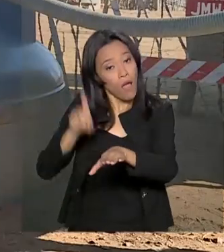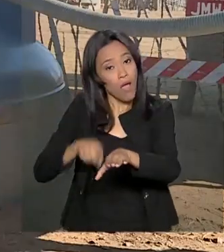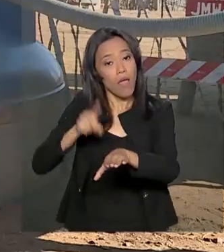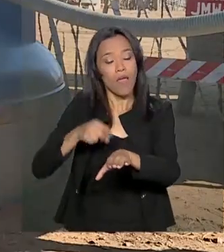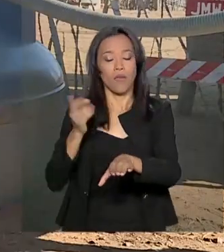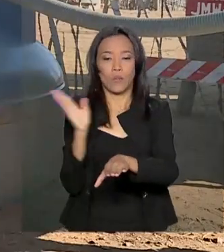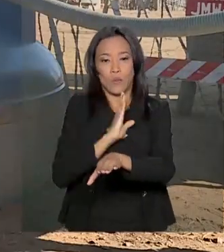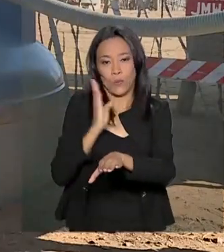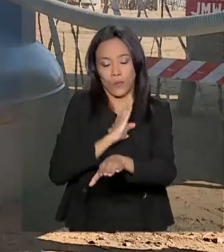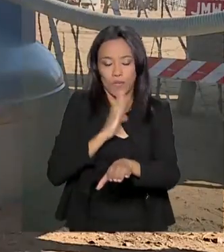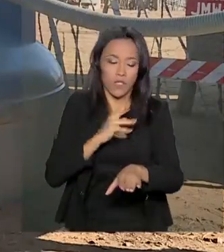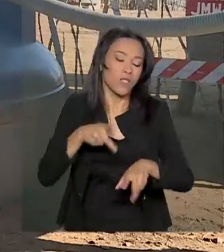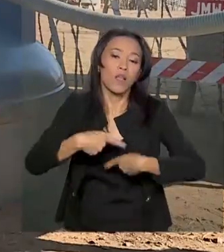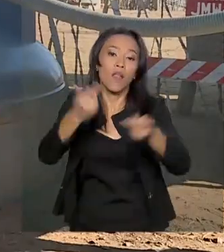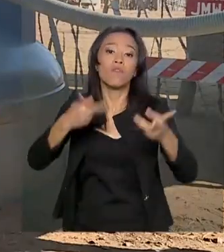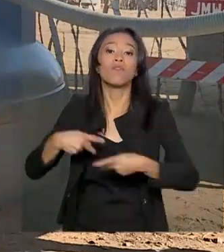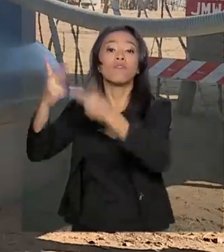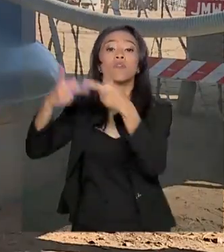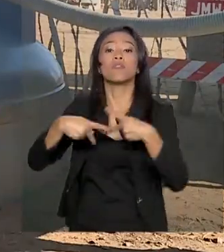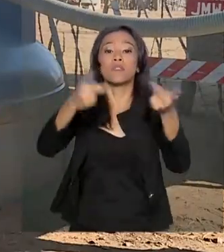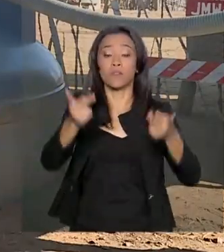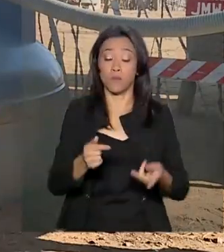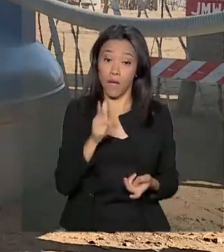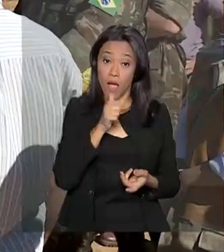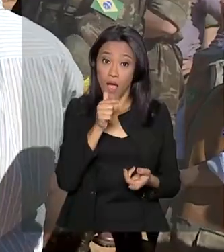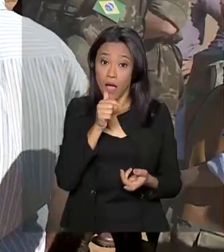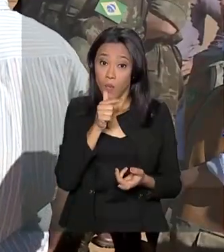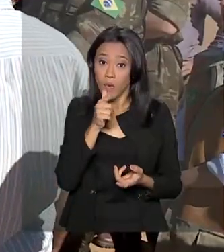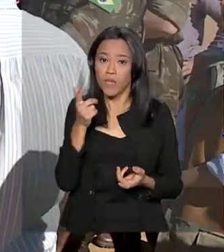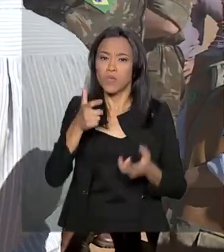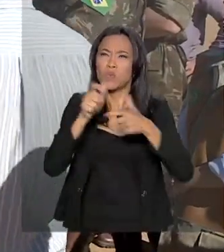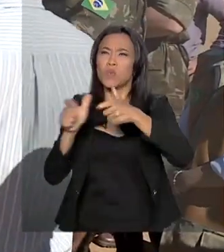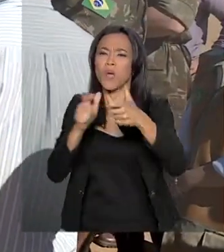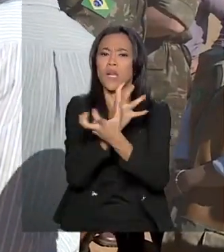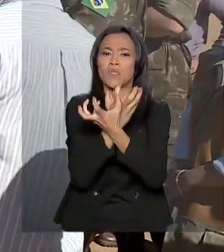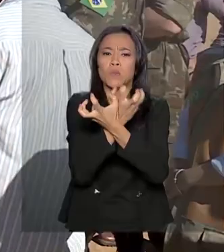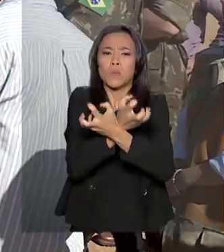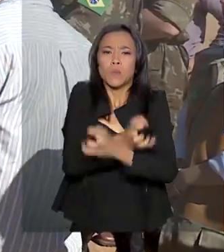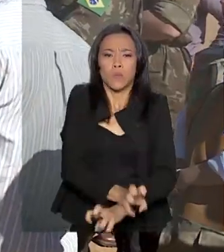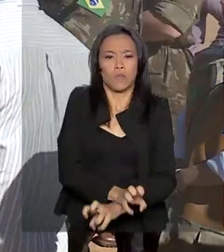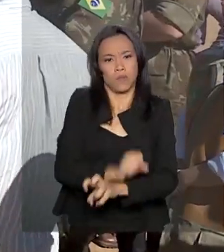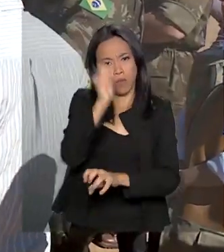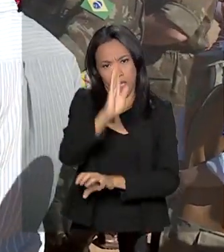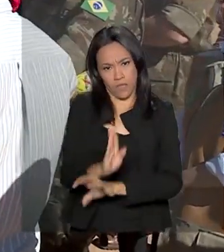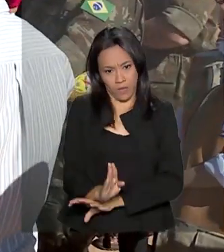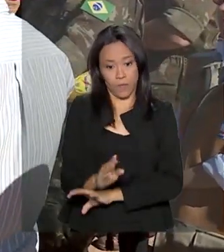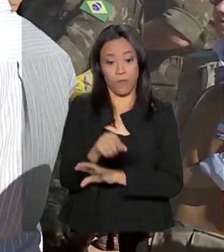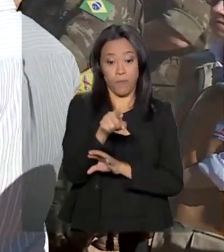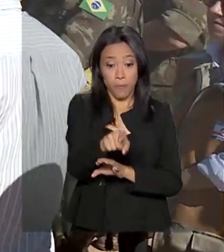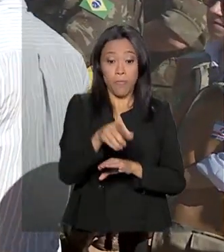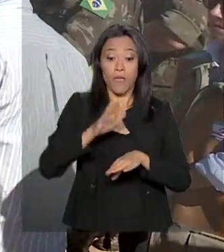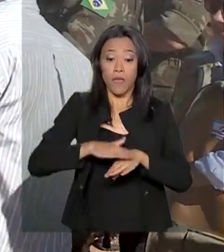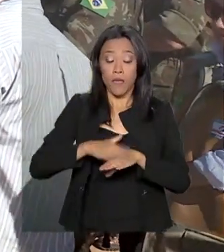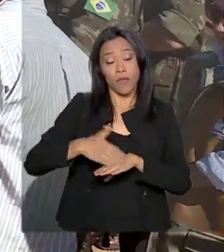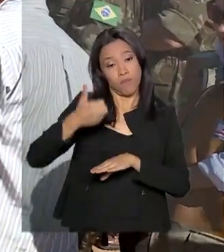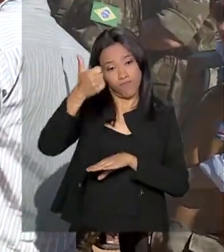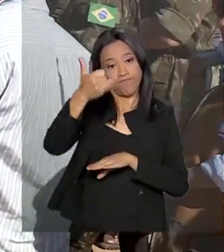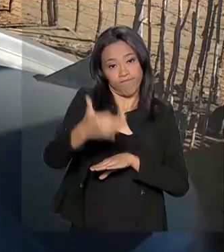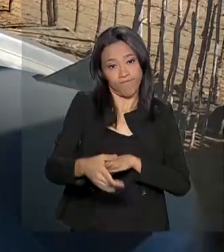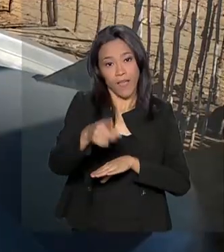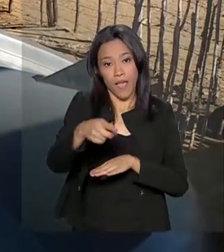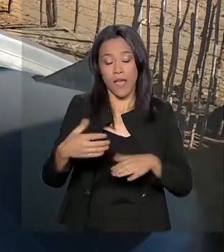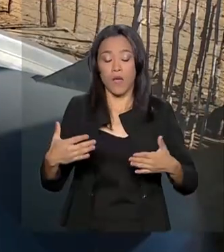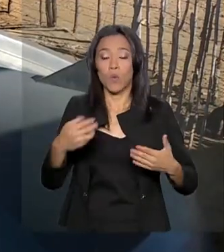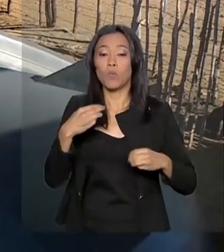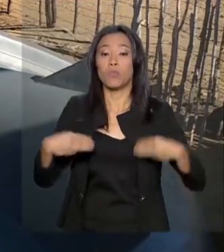distribuição de água potável no semiárido brasileiro. Por meio da Defesa Civil Nacional do Ministério do Desenvolvimento Regional,